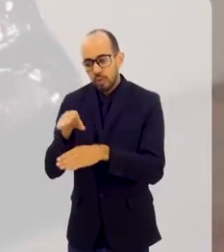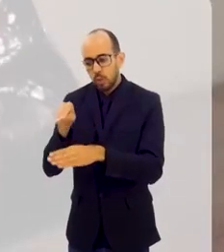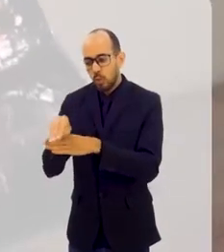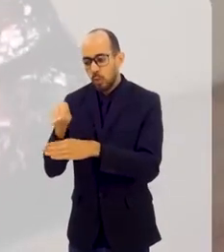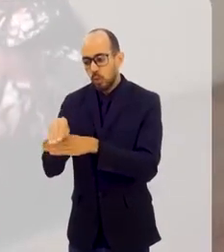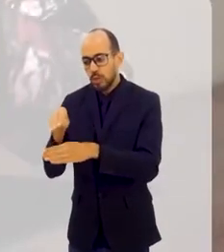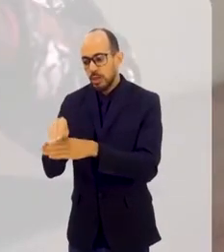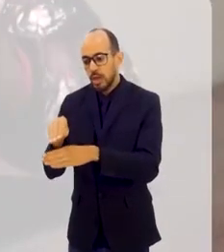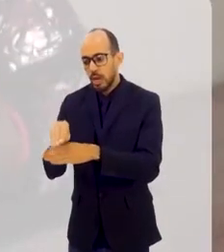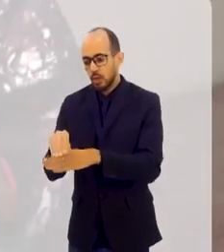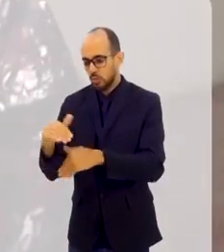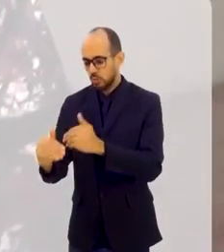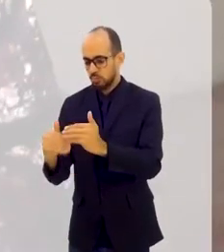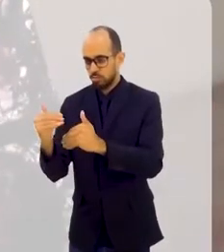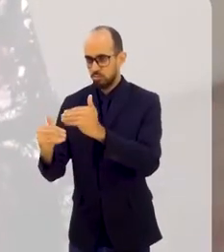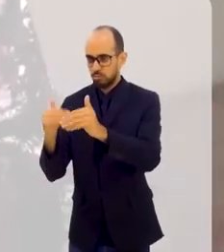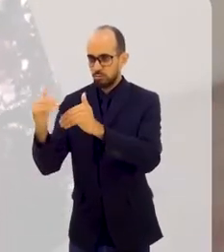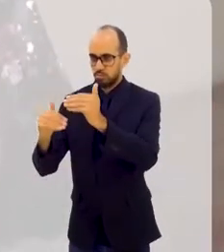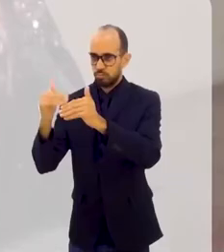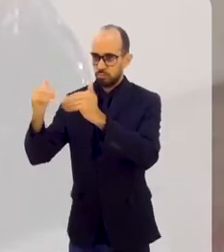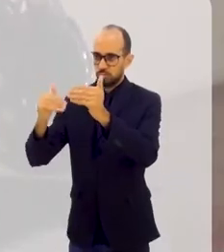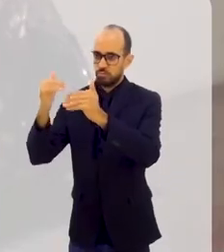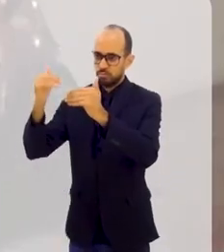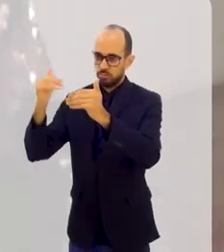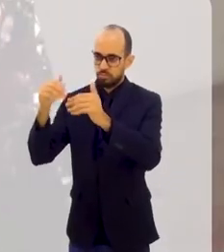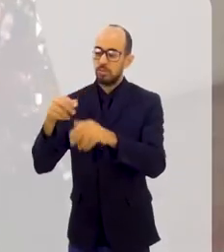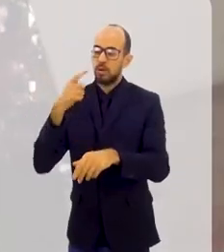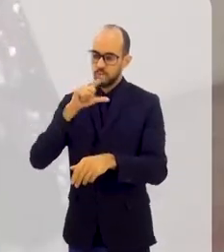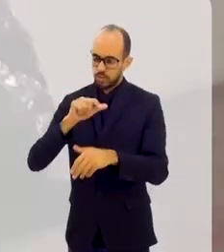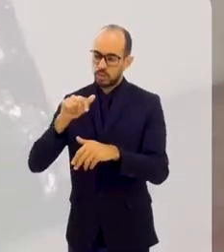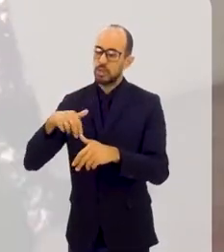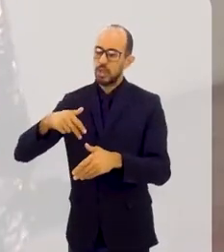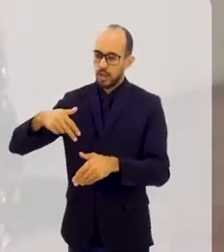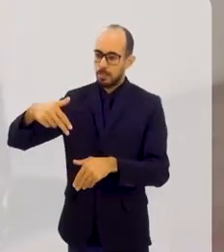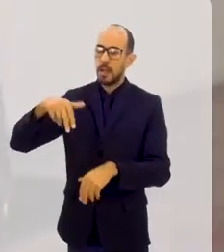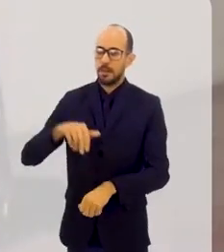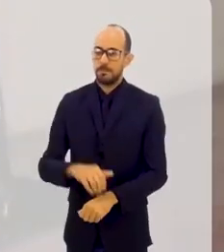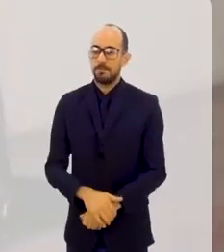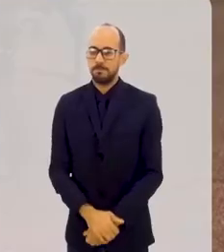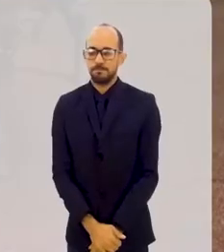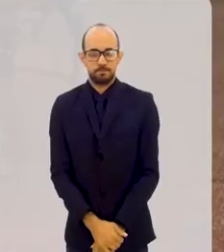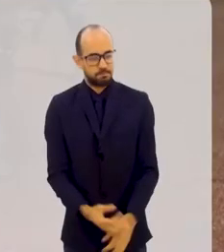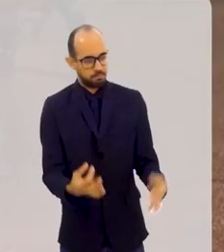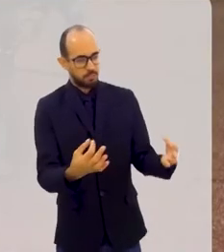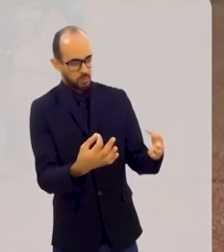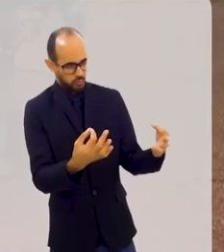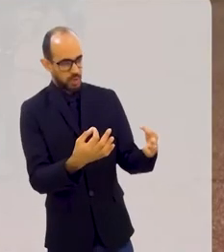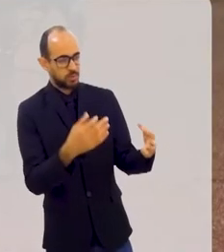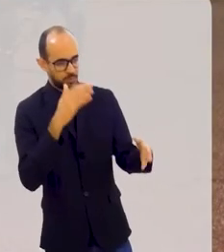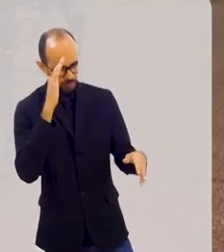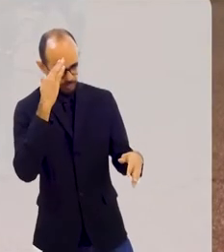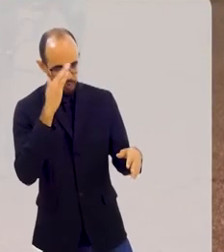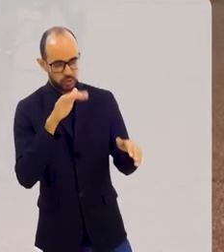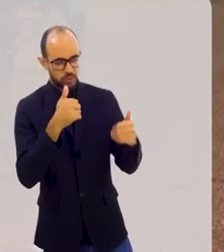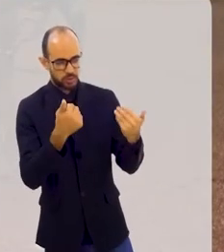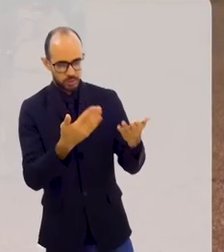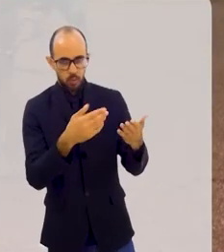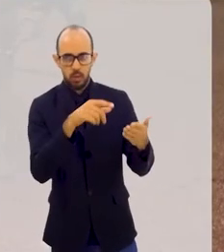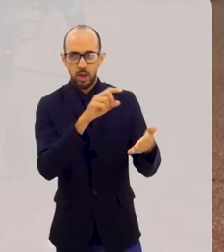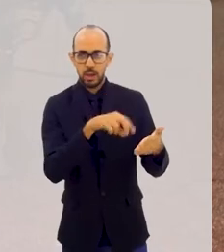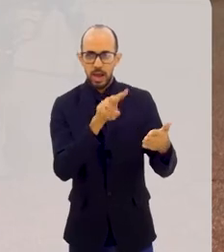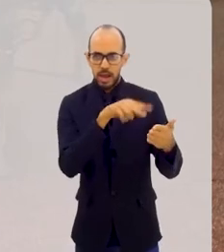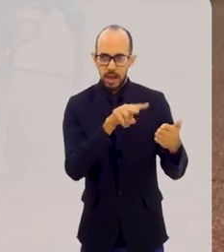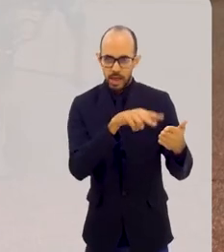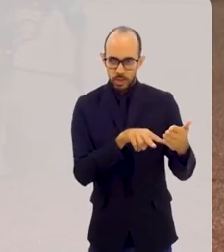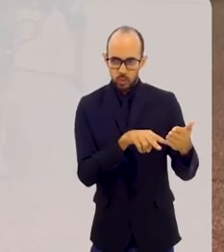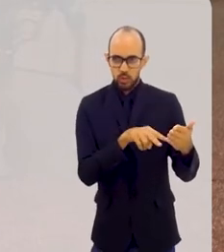cuidando-se do teu crescimento, você perguntando, conversando e para poder caminhar juntos. Perfeito. E, além